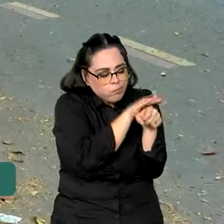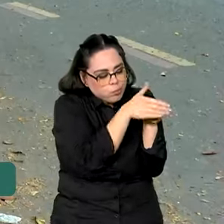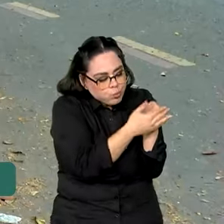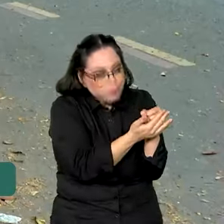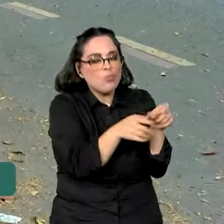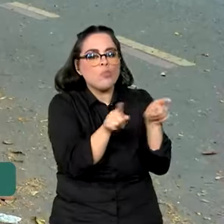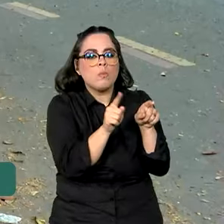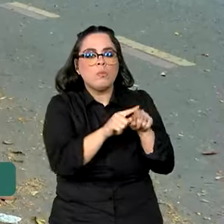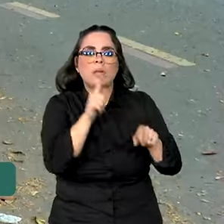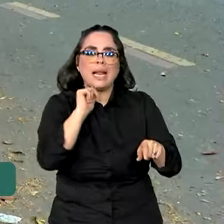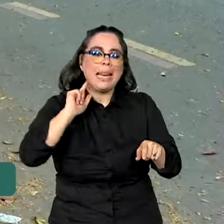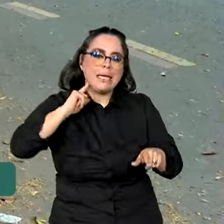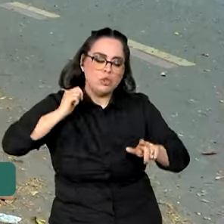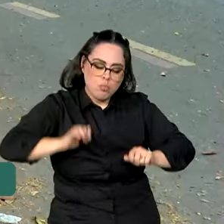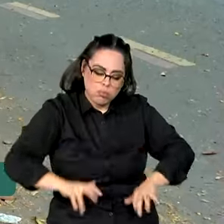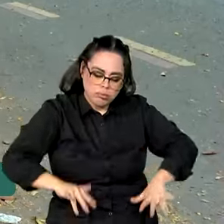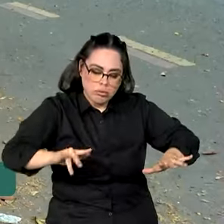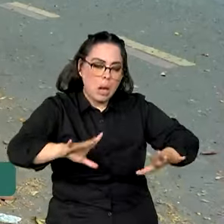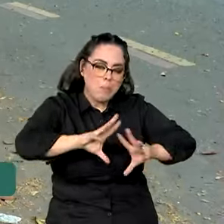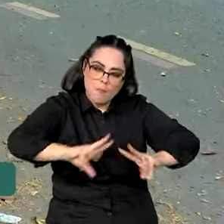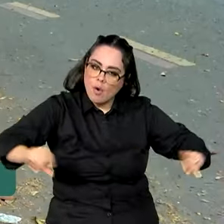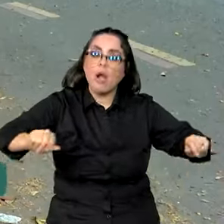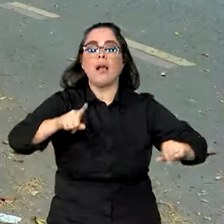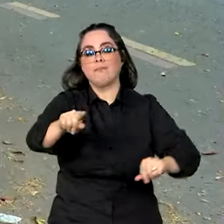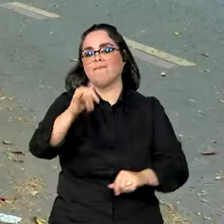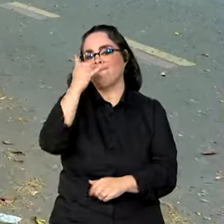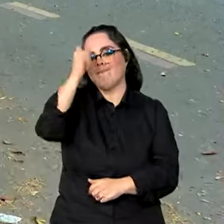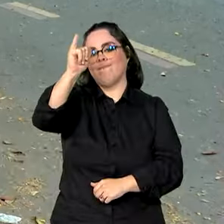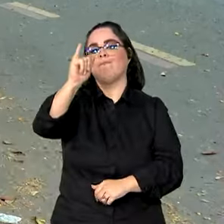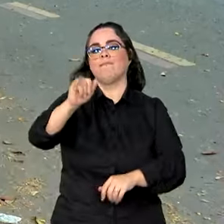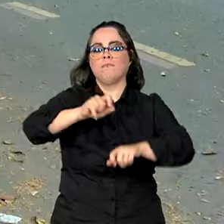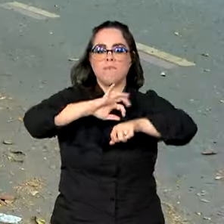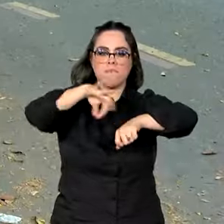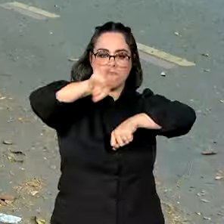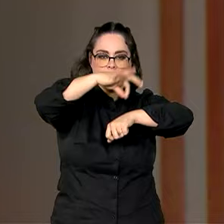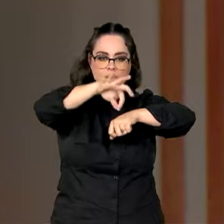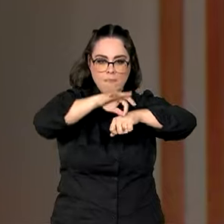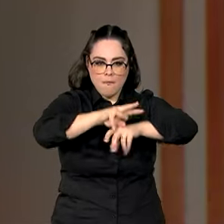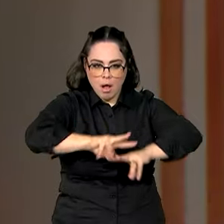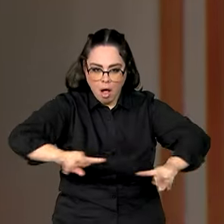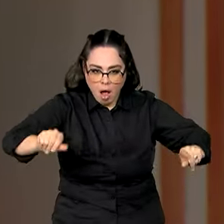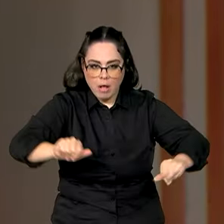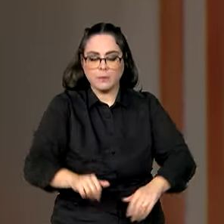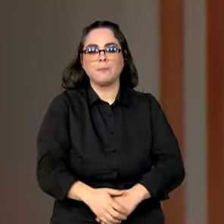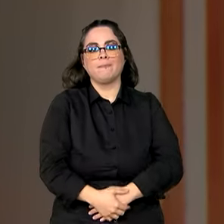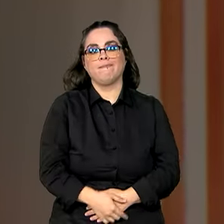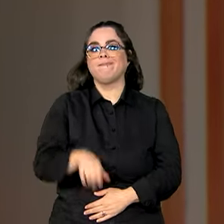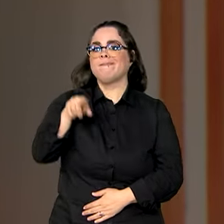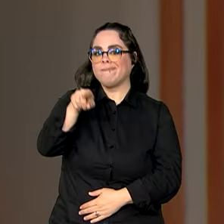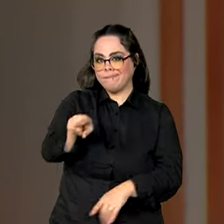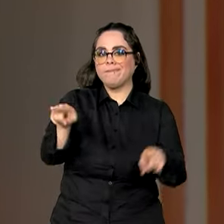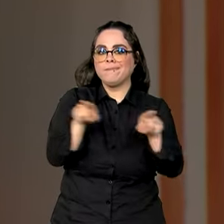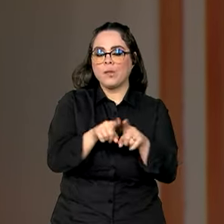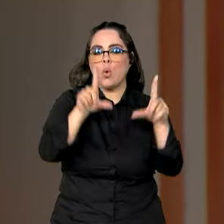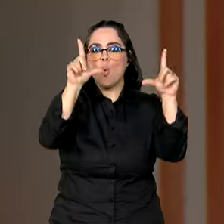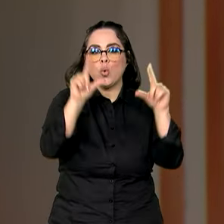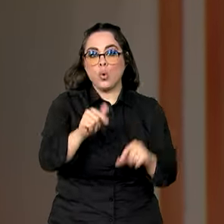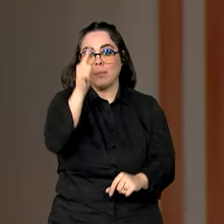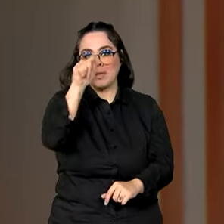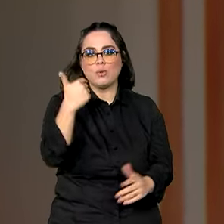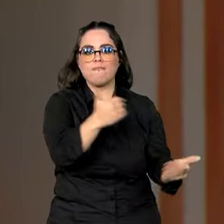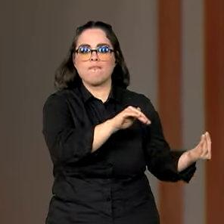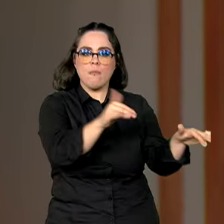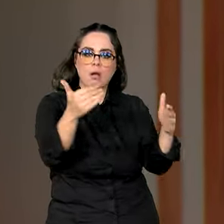evitar o acúmulo de lixo são fundamentais para impedir a proliferação do vetor. É isso. E para reduzir o número de